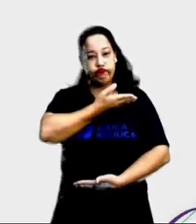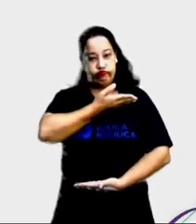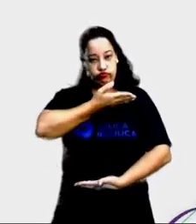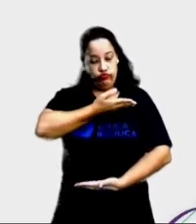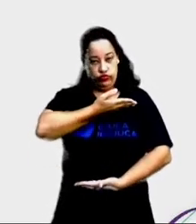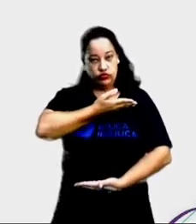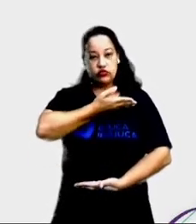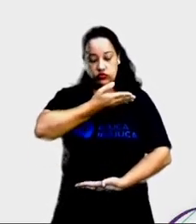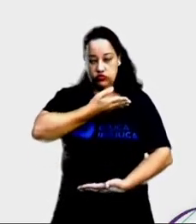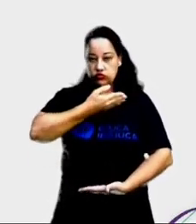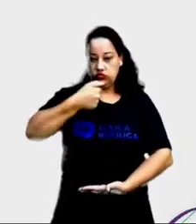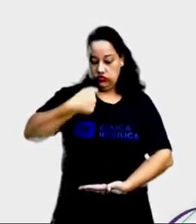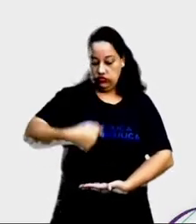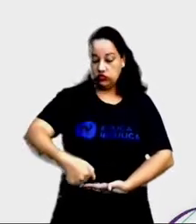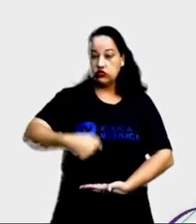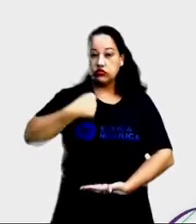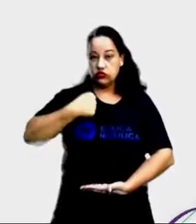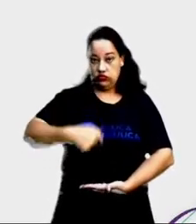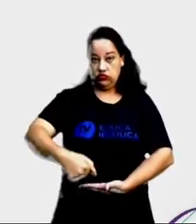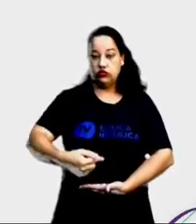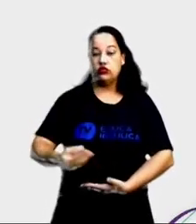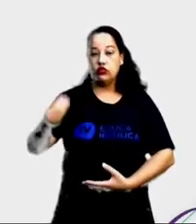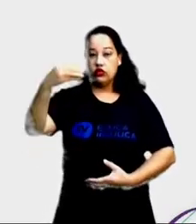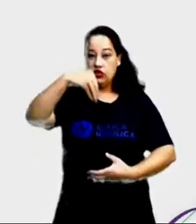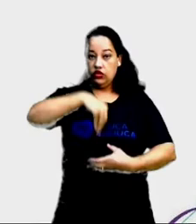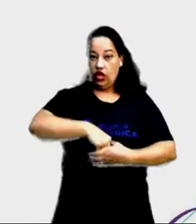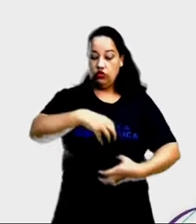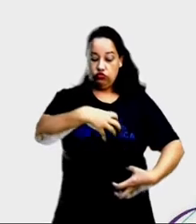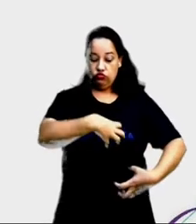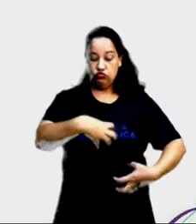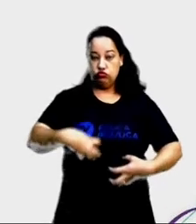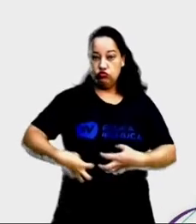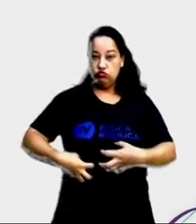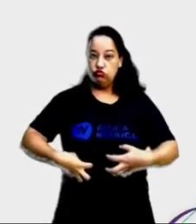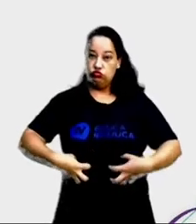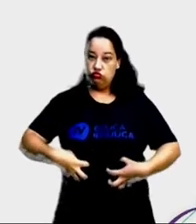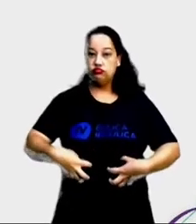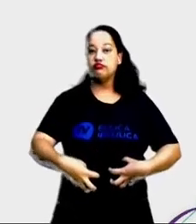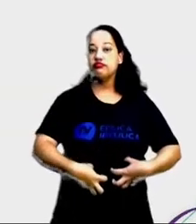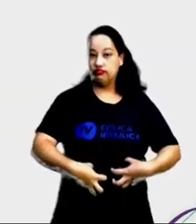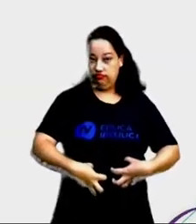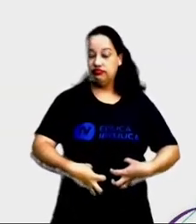a barriga. E dentro da barriga tem muitos órgãos.